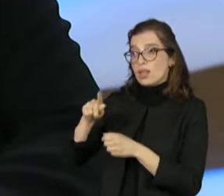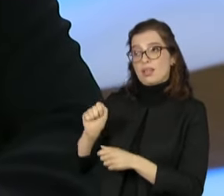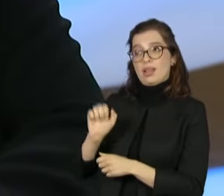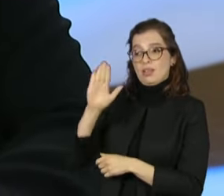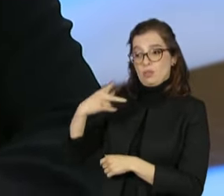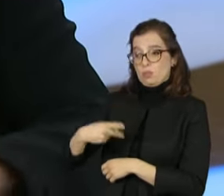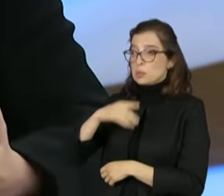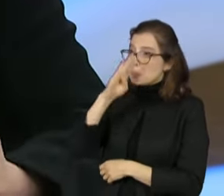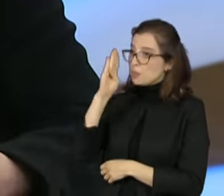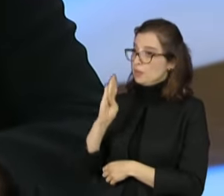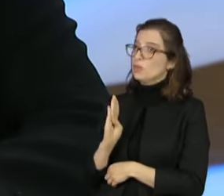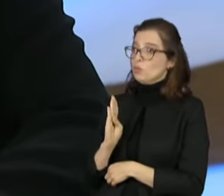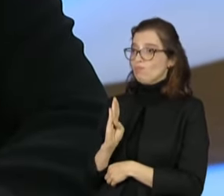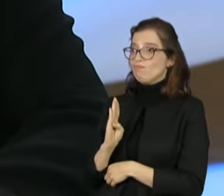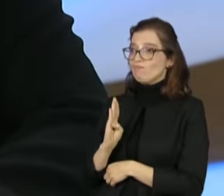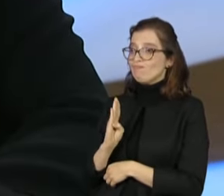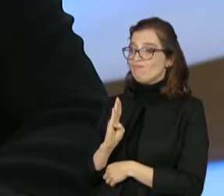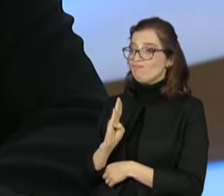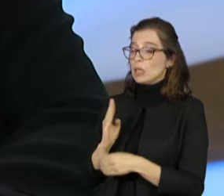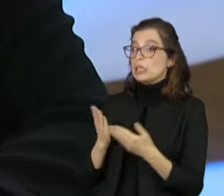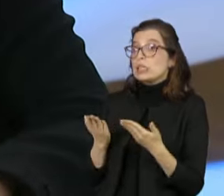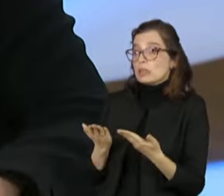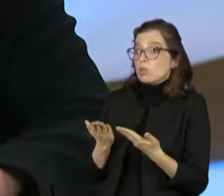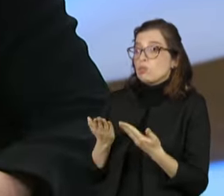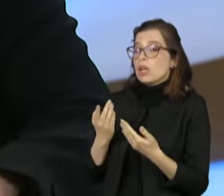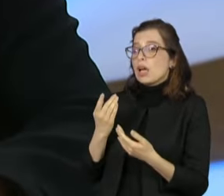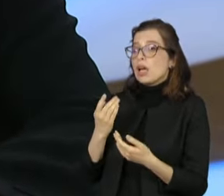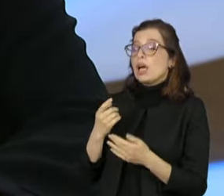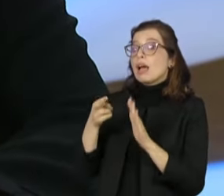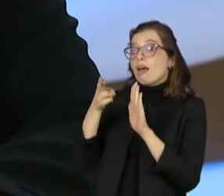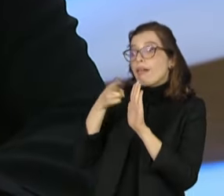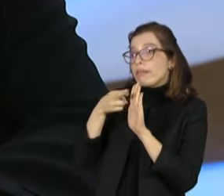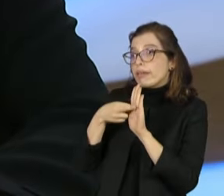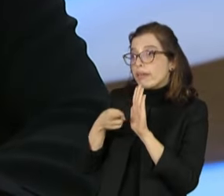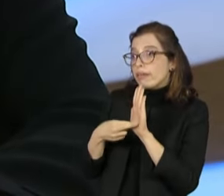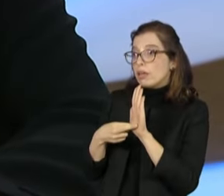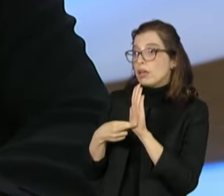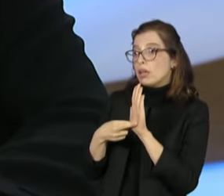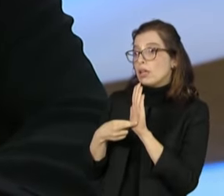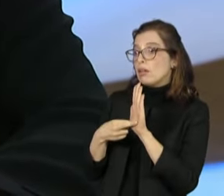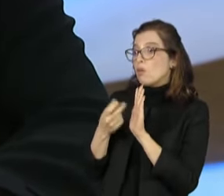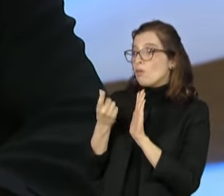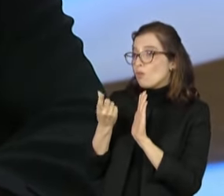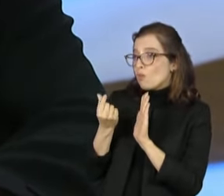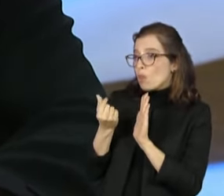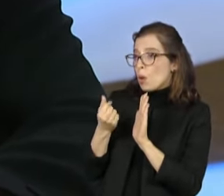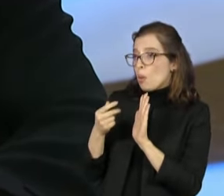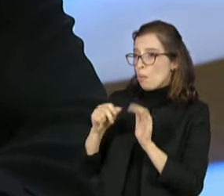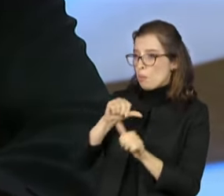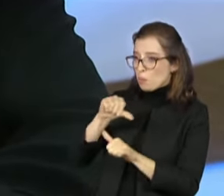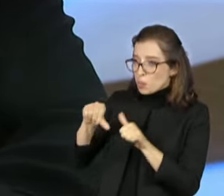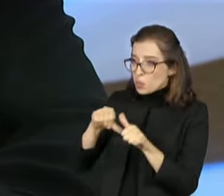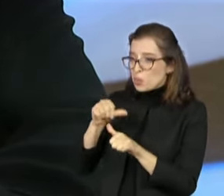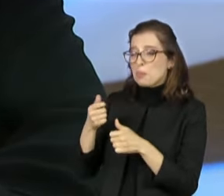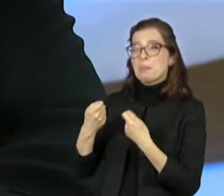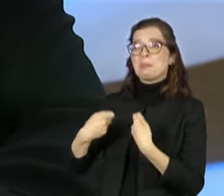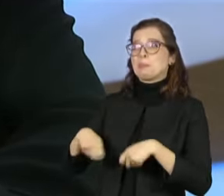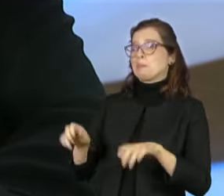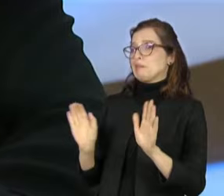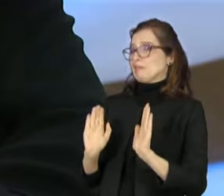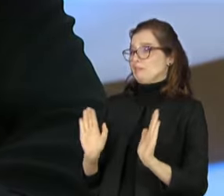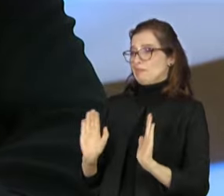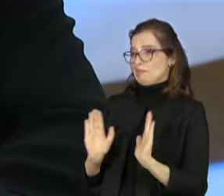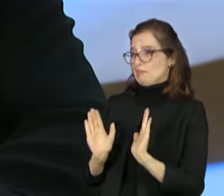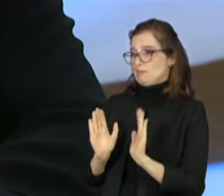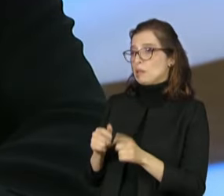internacional. Não mudaria porque você mexer na paridade de preço internacional tendo escassez de combustível